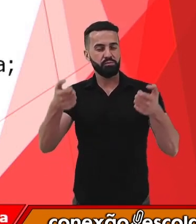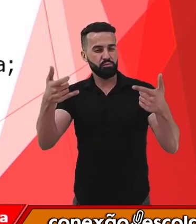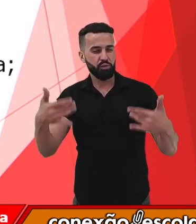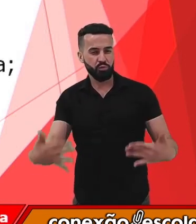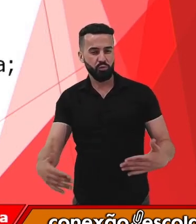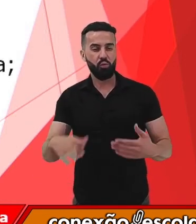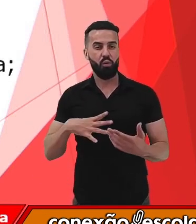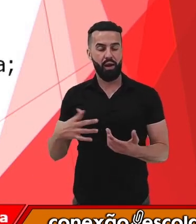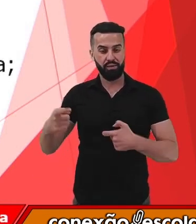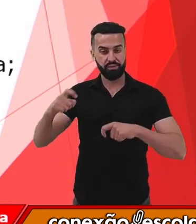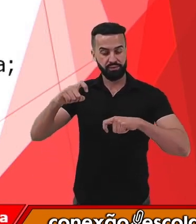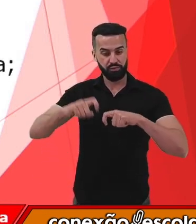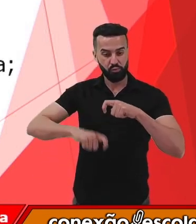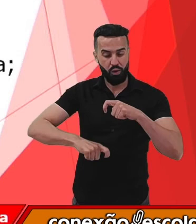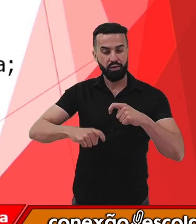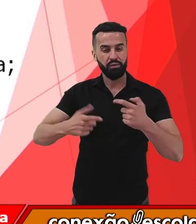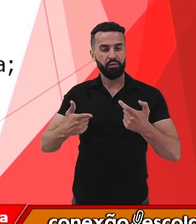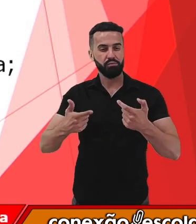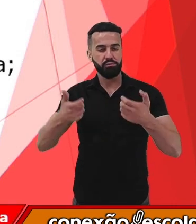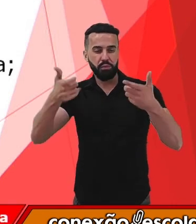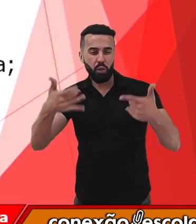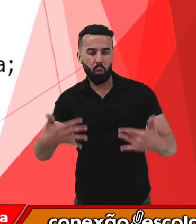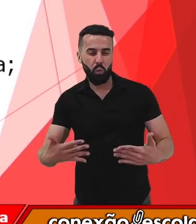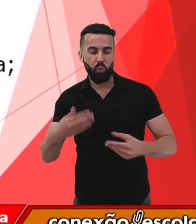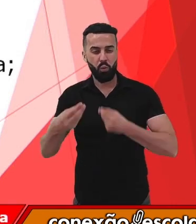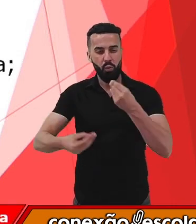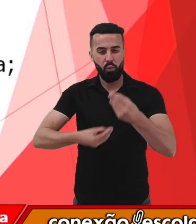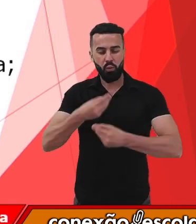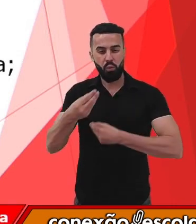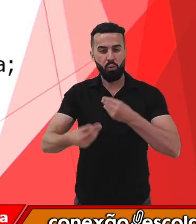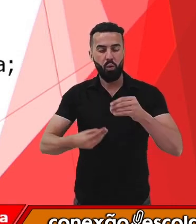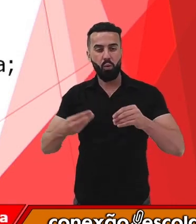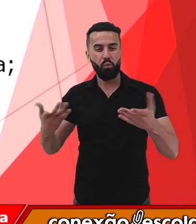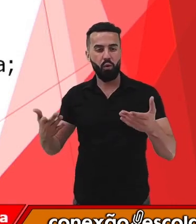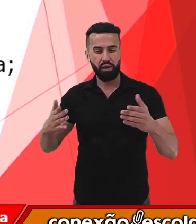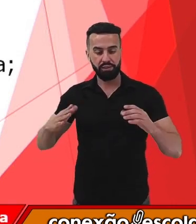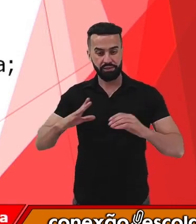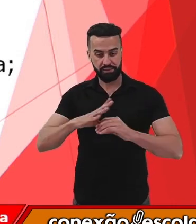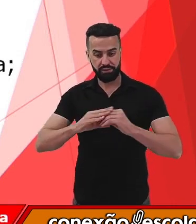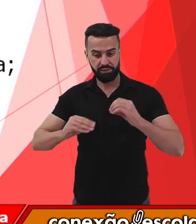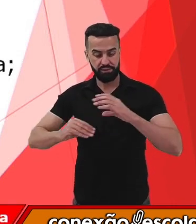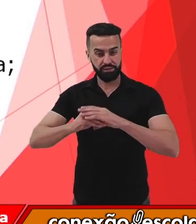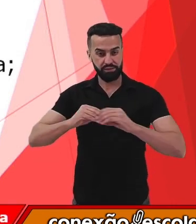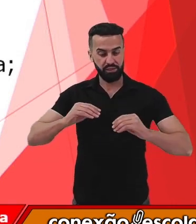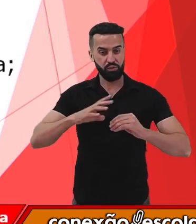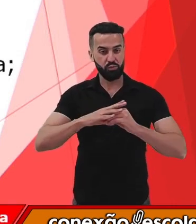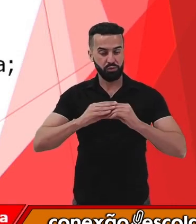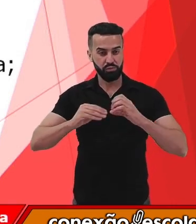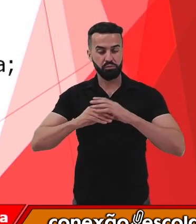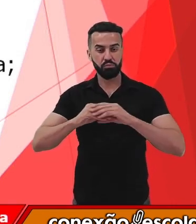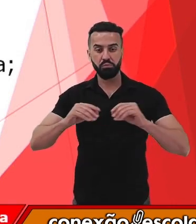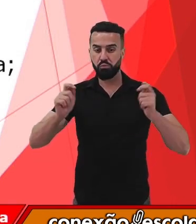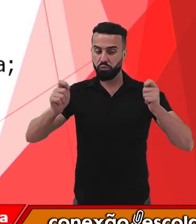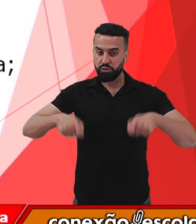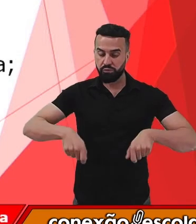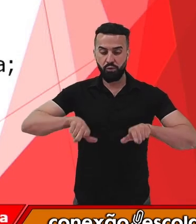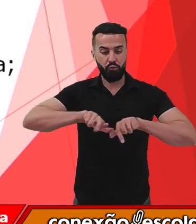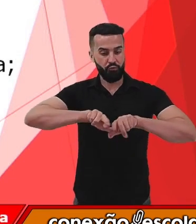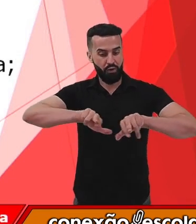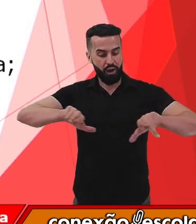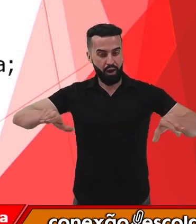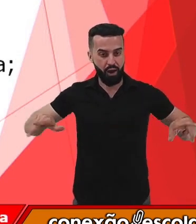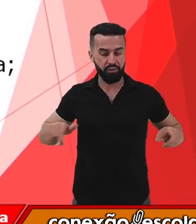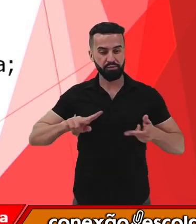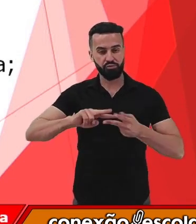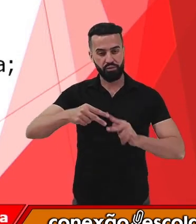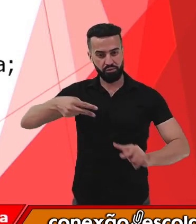sexuada, que envolve a união de gametas, a união de células reprodutivas, permitindo a variabilidade